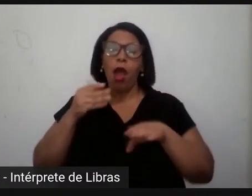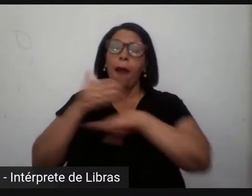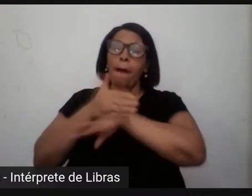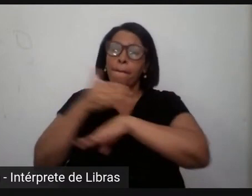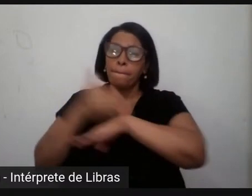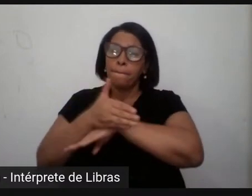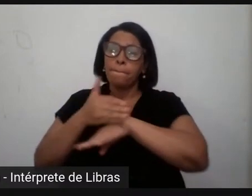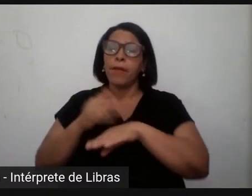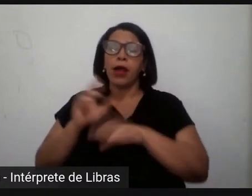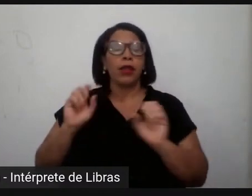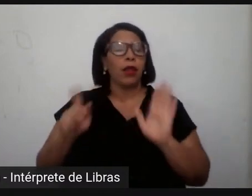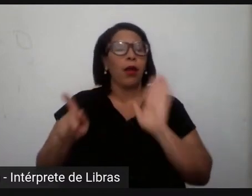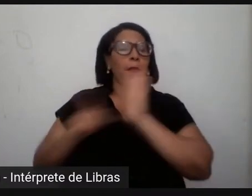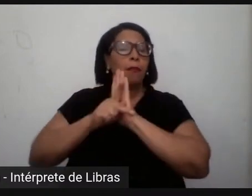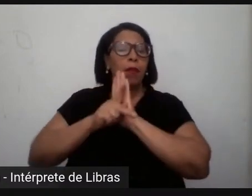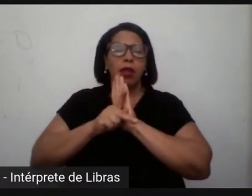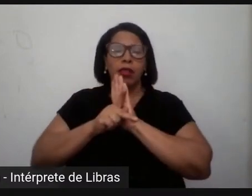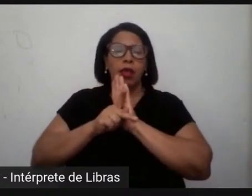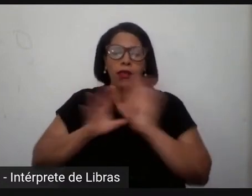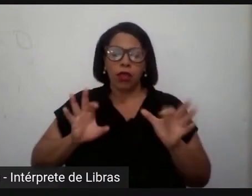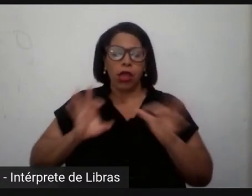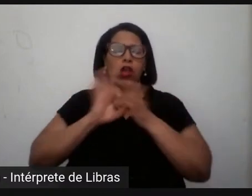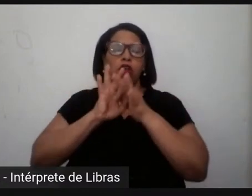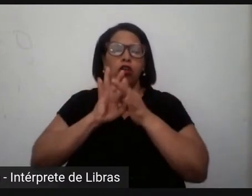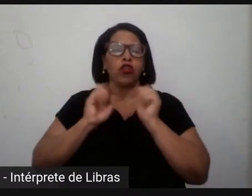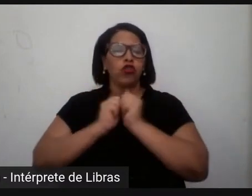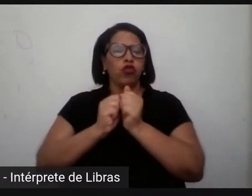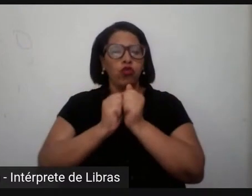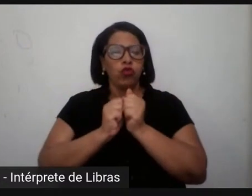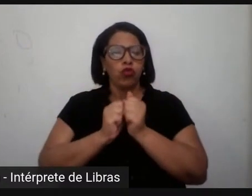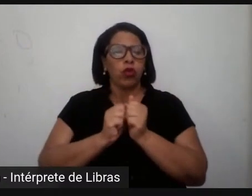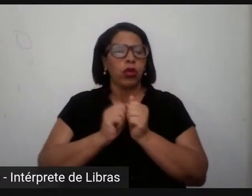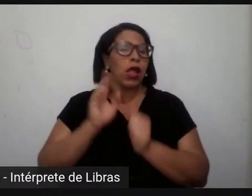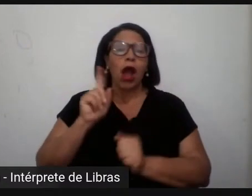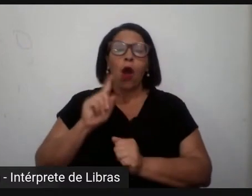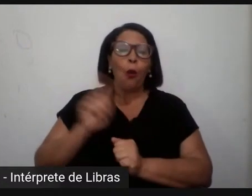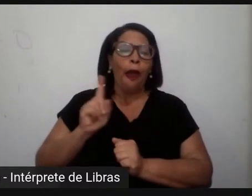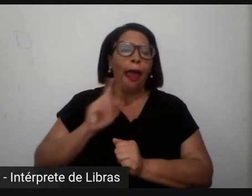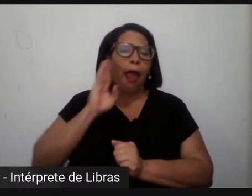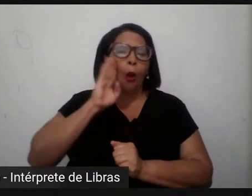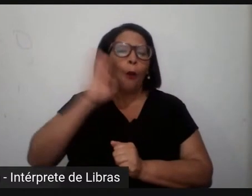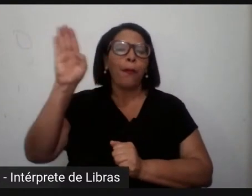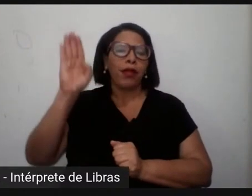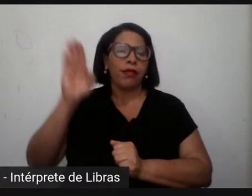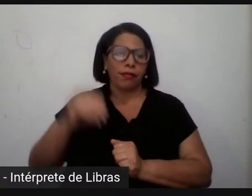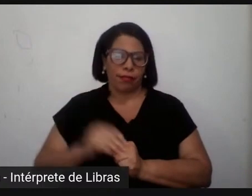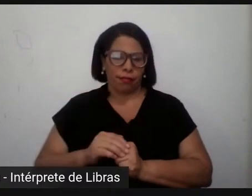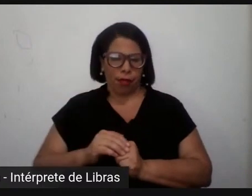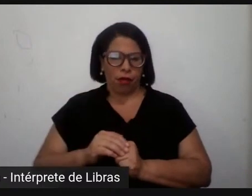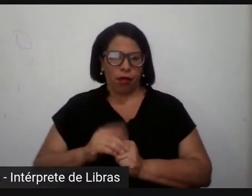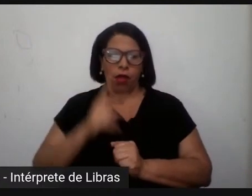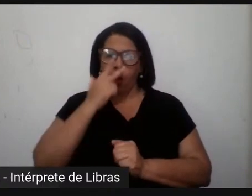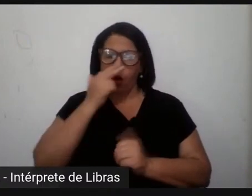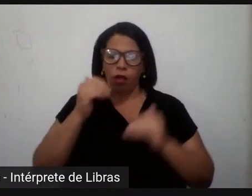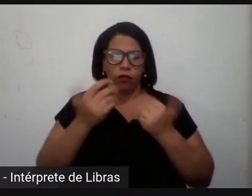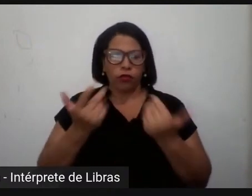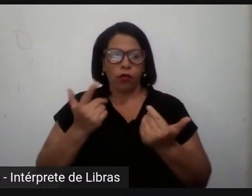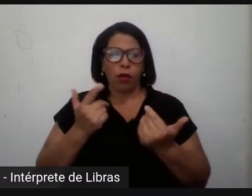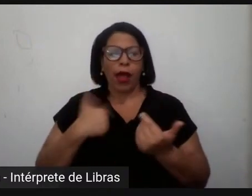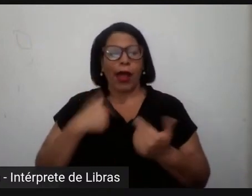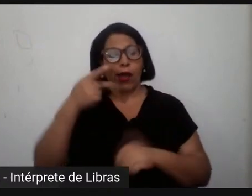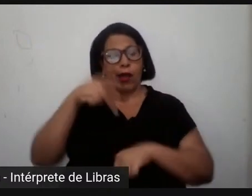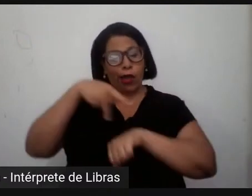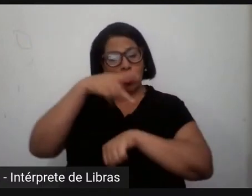de que o mercado é um dos participantes. Eu acho que não deveria haver essa dicotomia. Agora, no Brasil